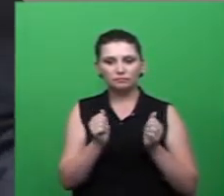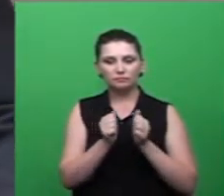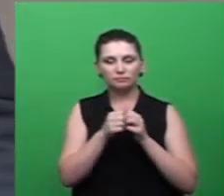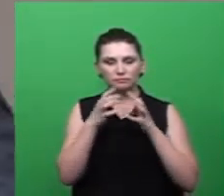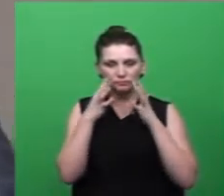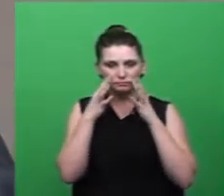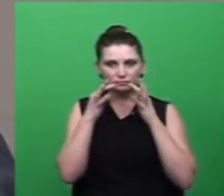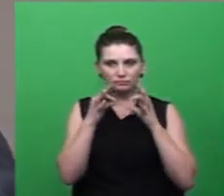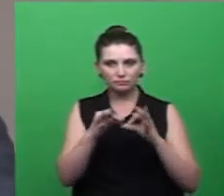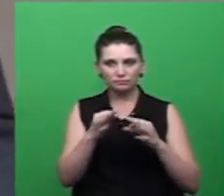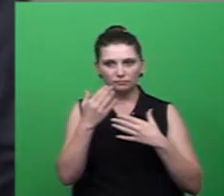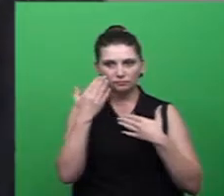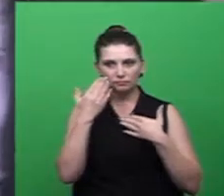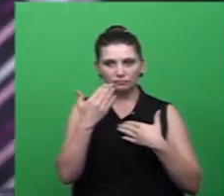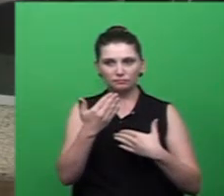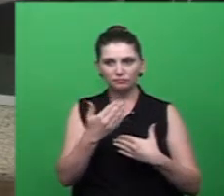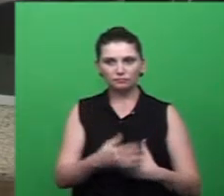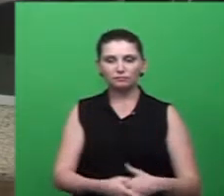confortável. Obrigado.